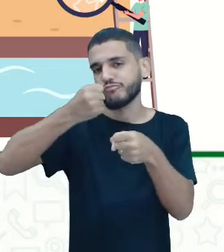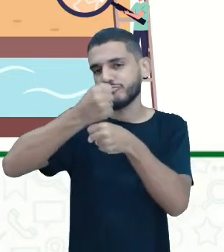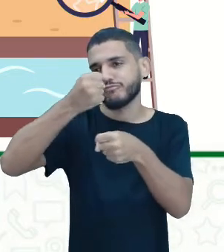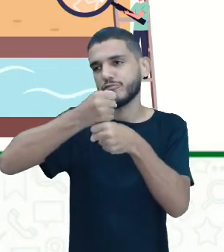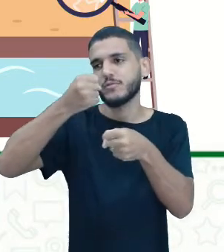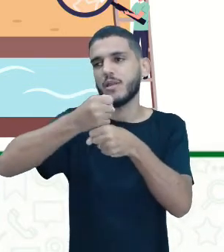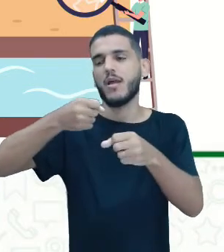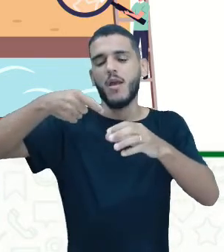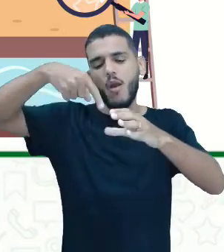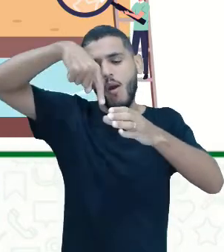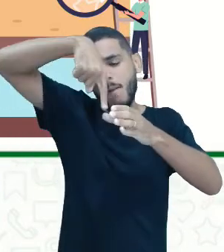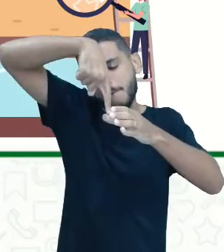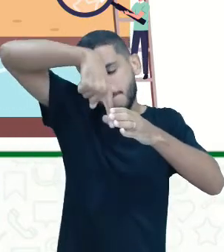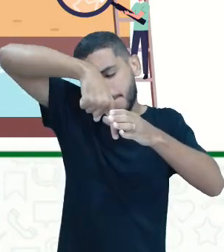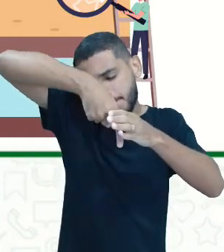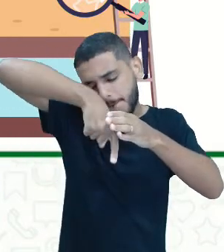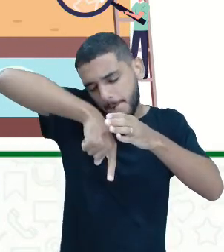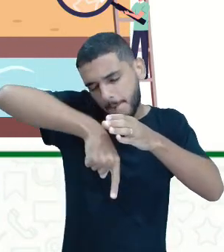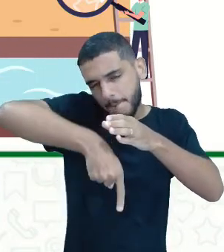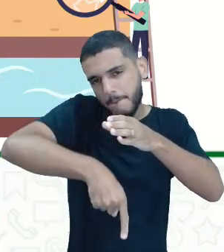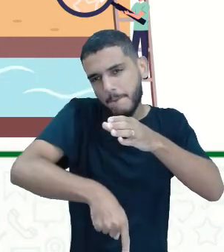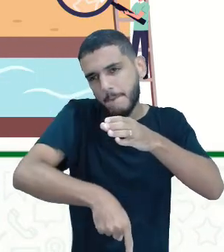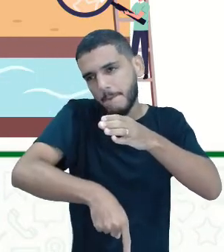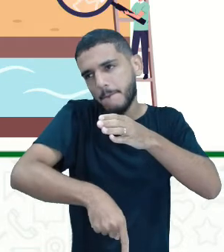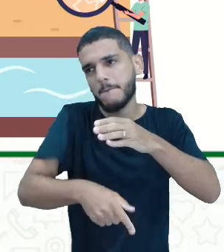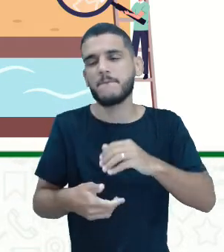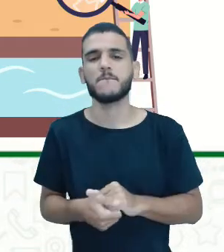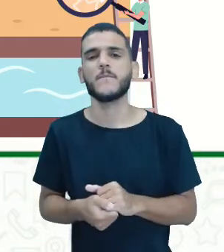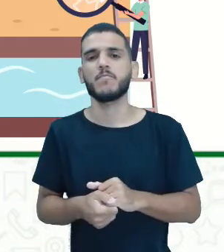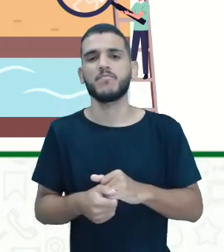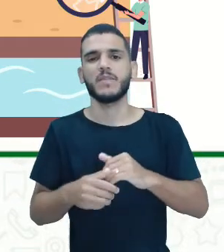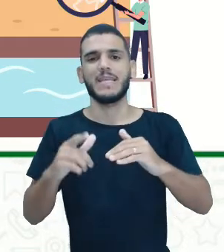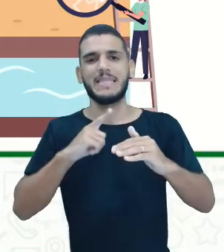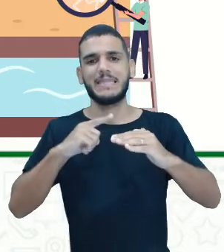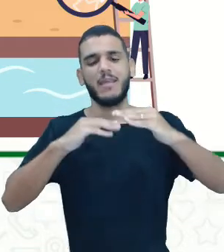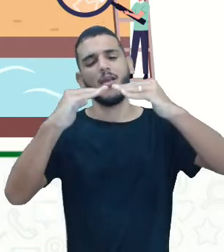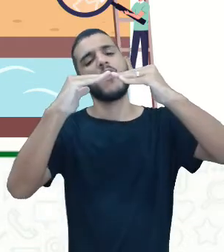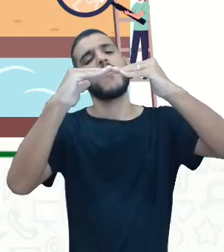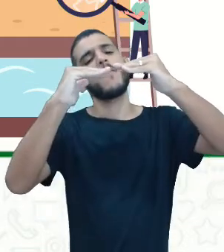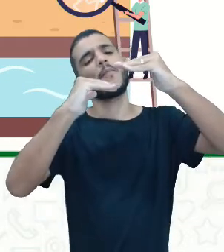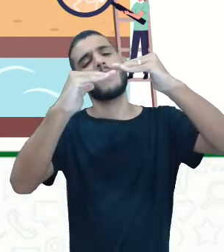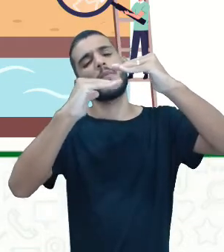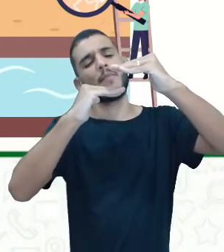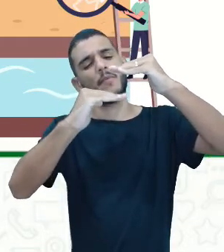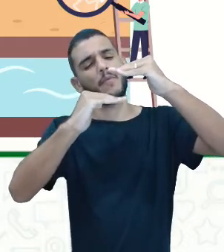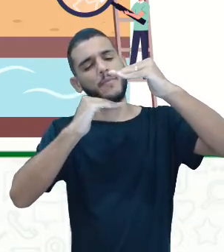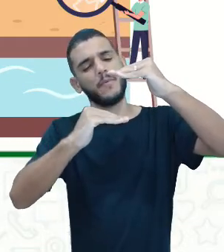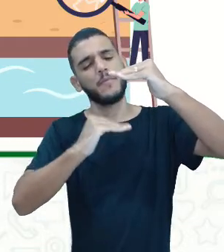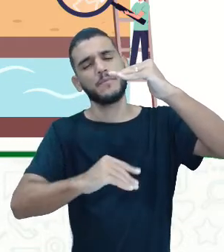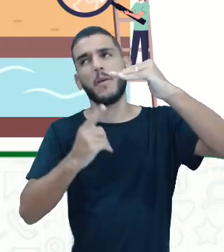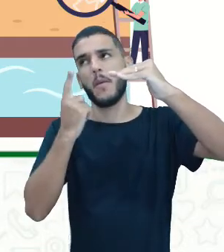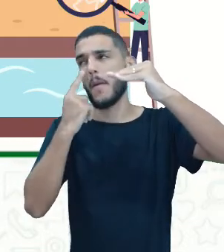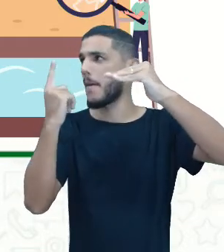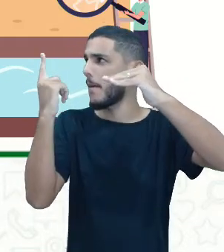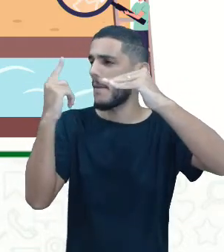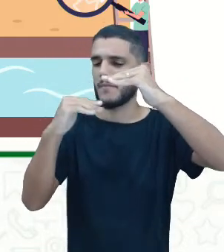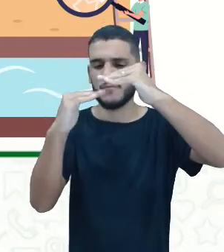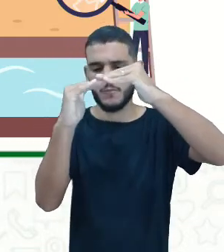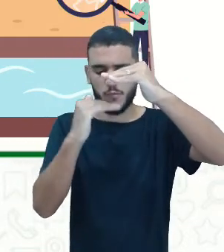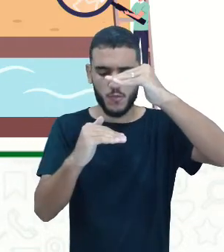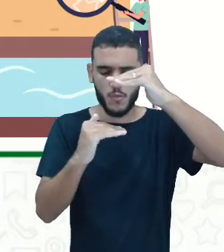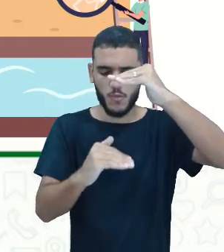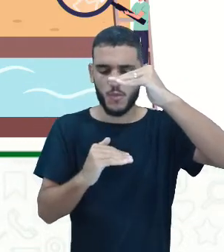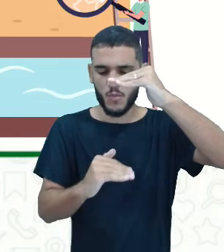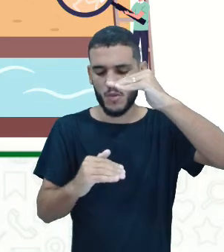ele consegue atingir um lençol freático, né? Uma água subterrânea. Aquela água é como se fosse um rio